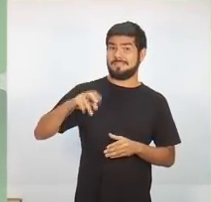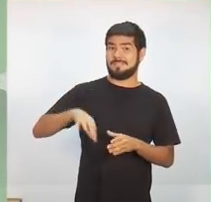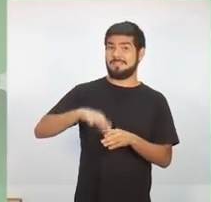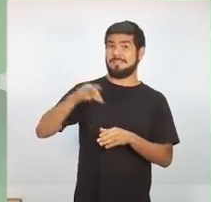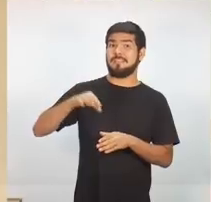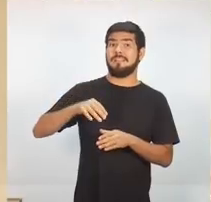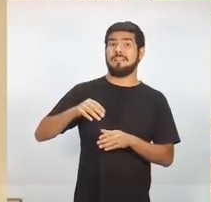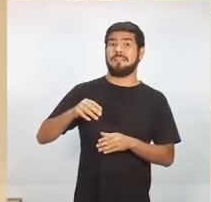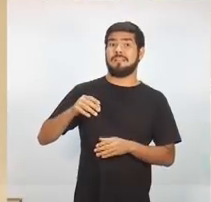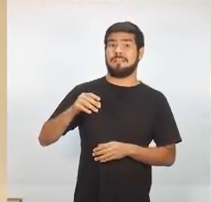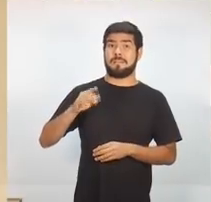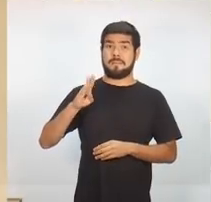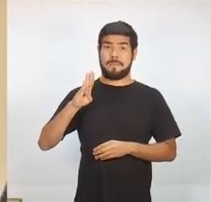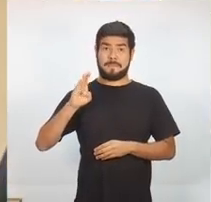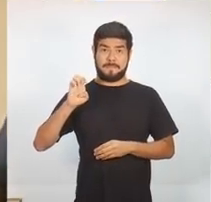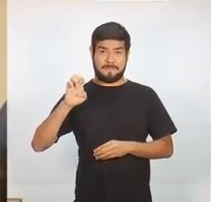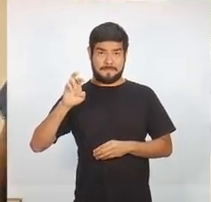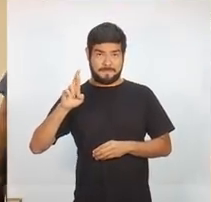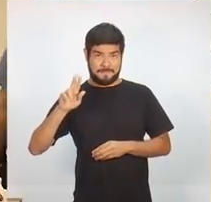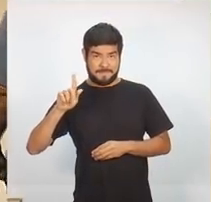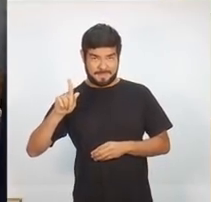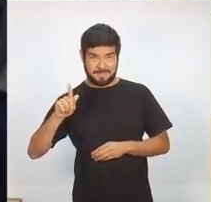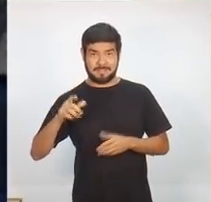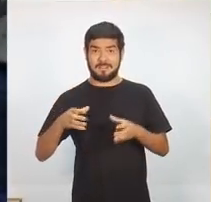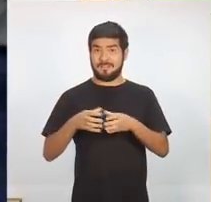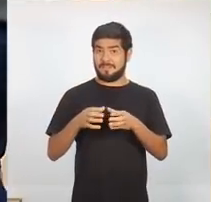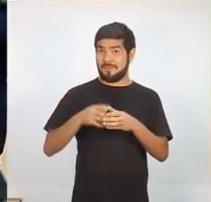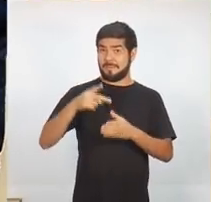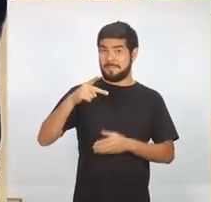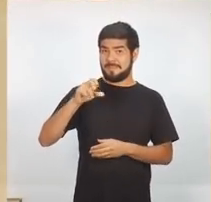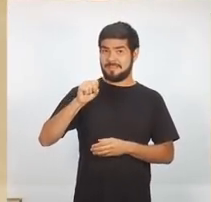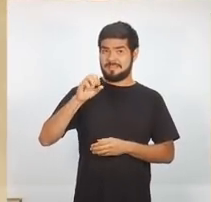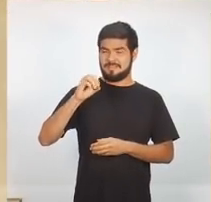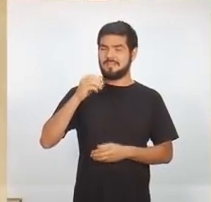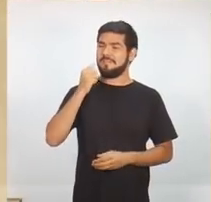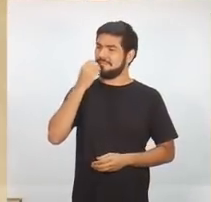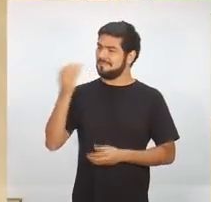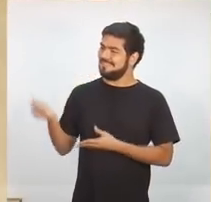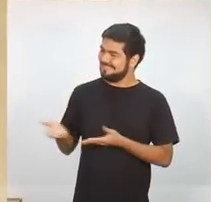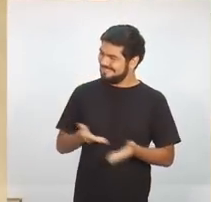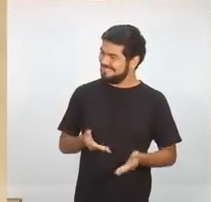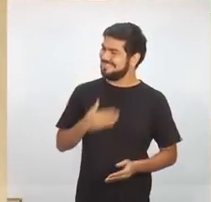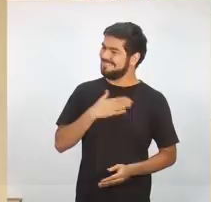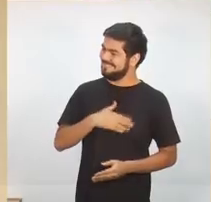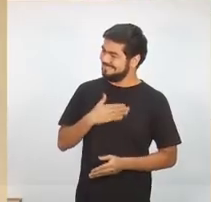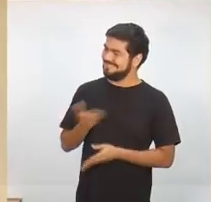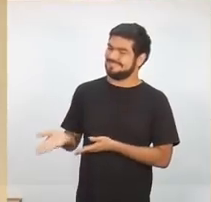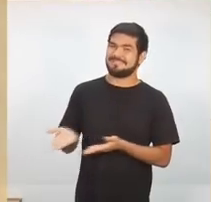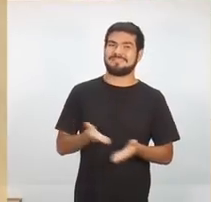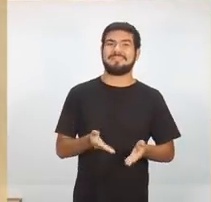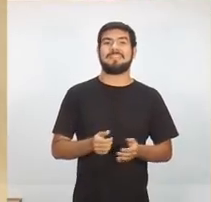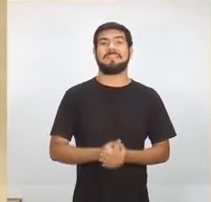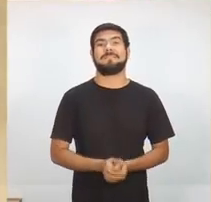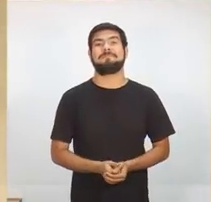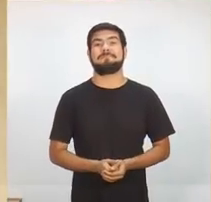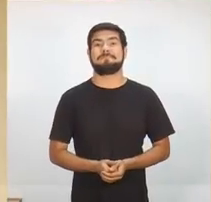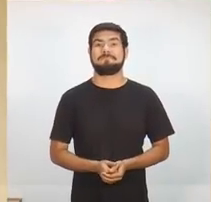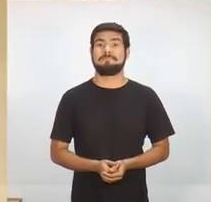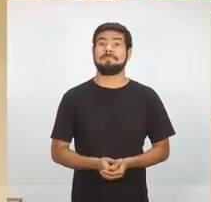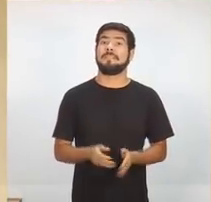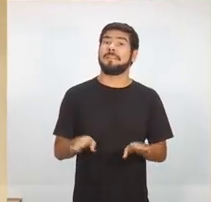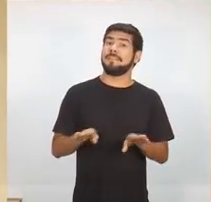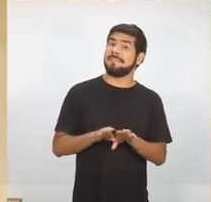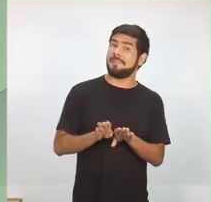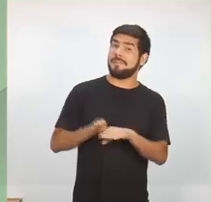do PSOL. Por favor, seja muito bem-vindo. Agradeço. Bom dia. Fique à vontade. Obrigado. Nós também